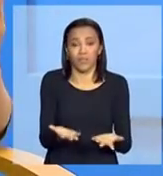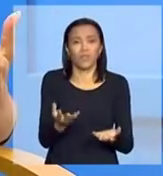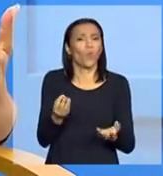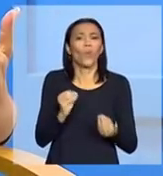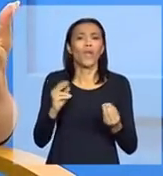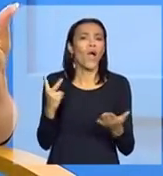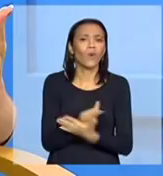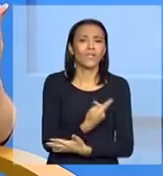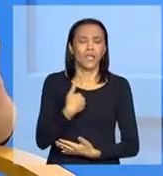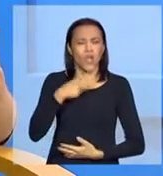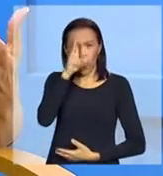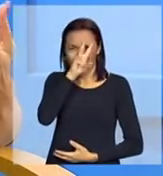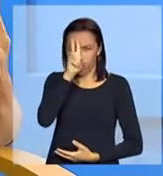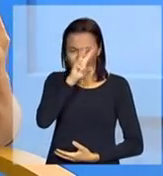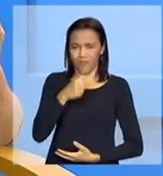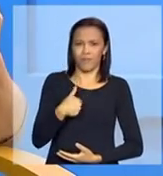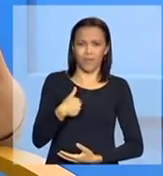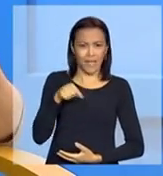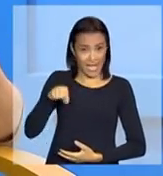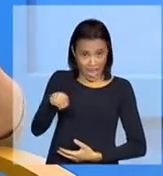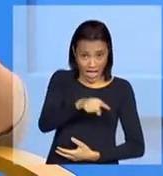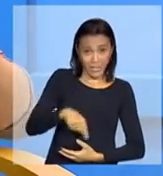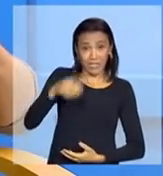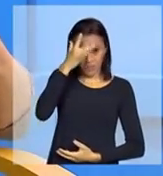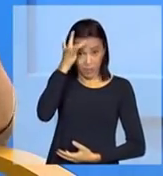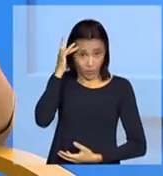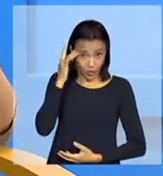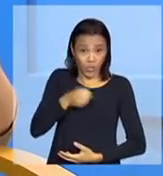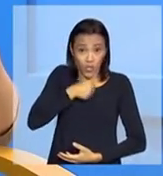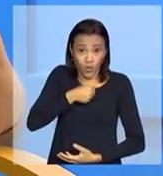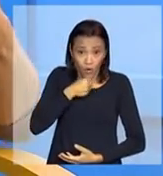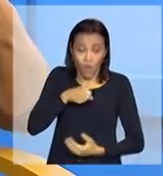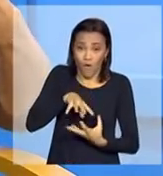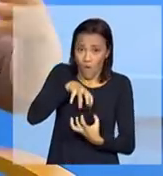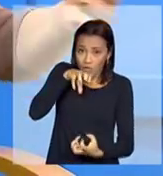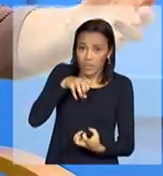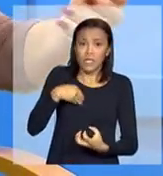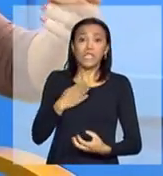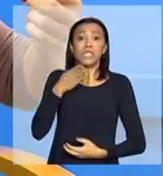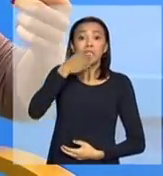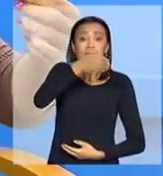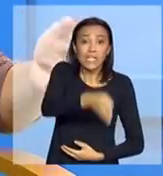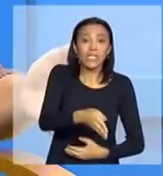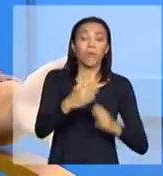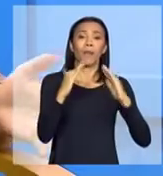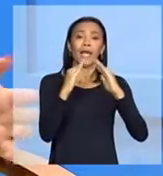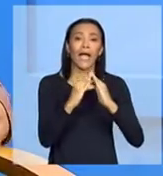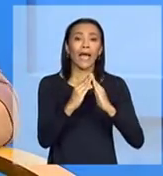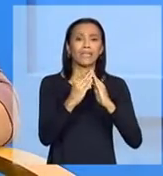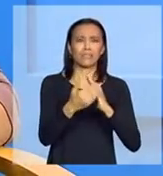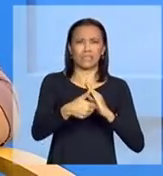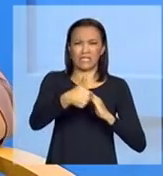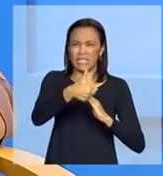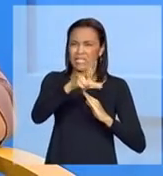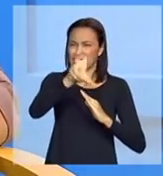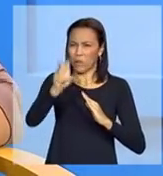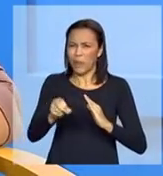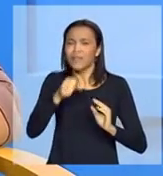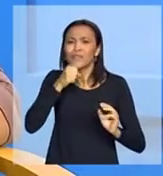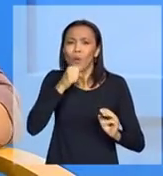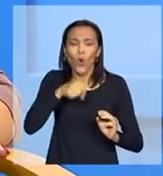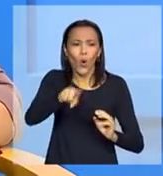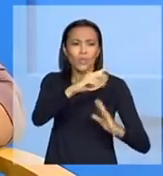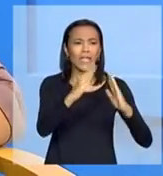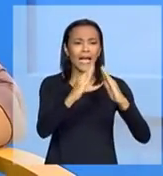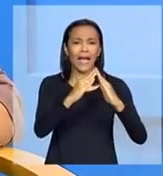Eu me lembro disso, essas pessoas iam para instituições que tinham, assim, 100 idosos, 150 idosos, 150 Aí eu fico